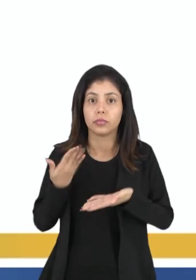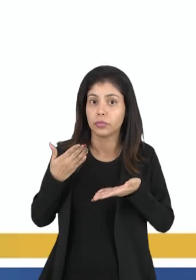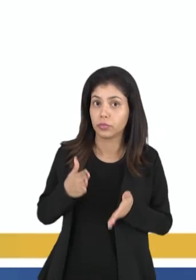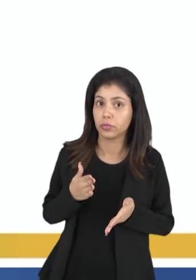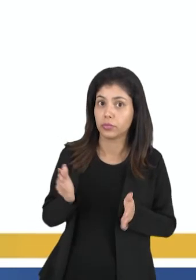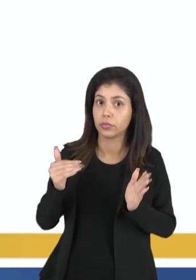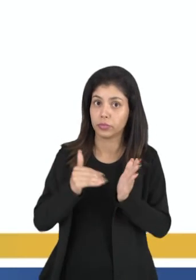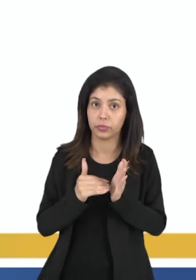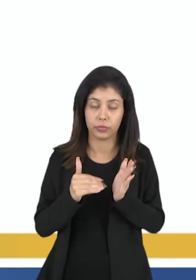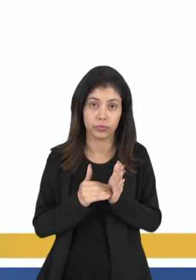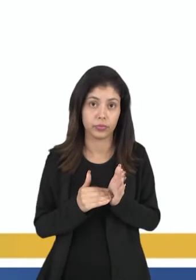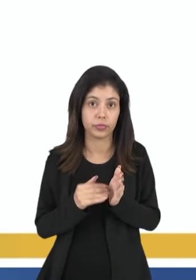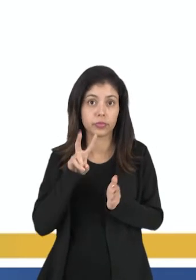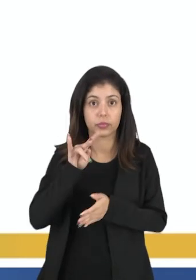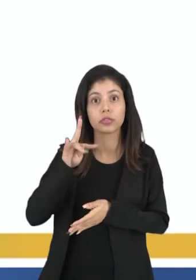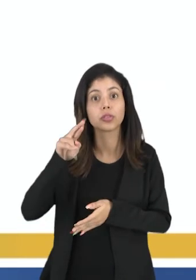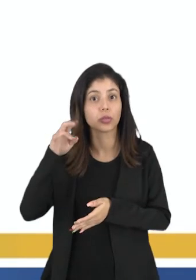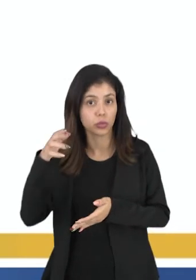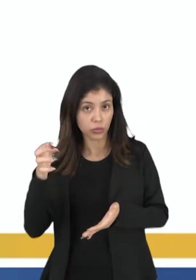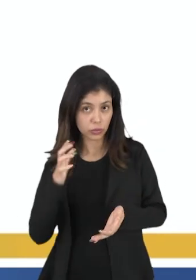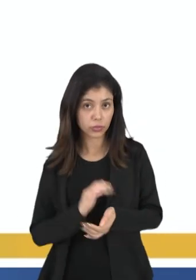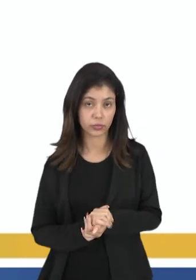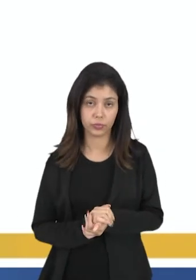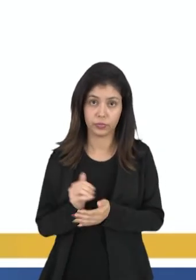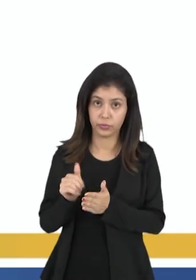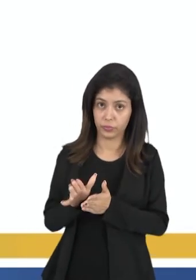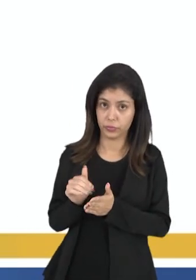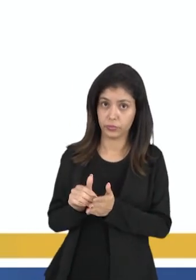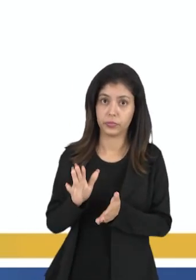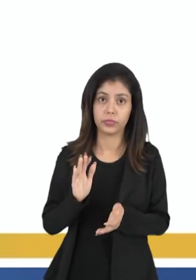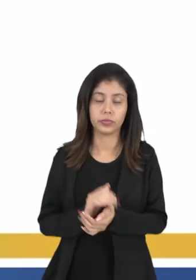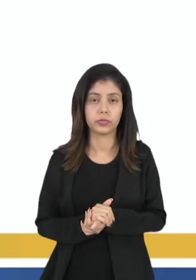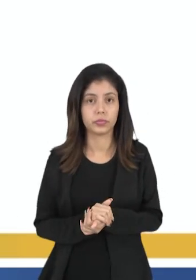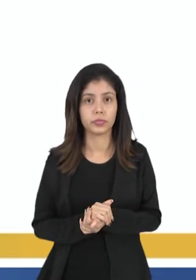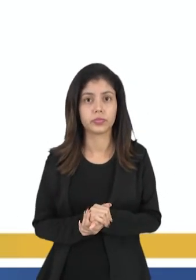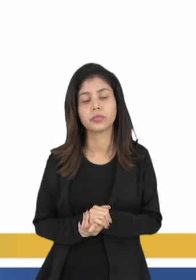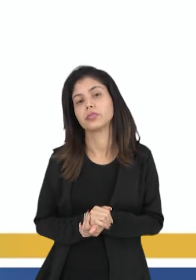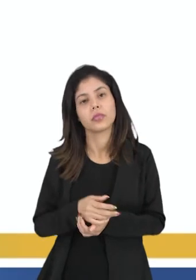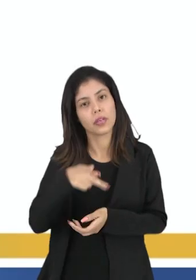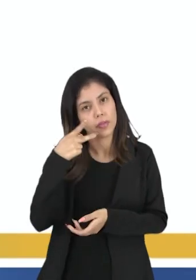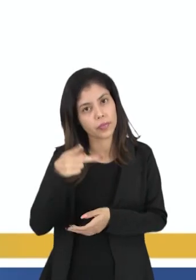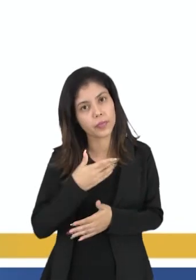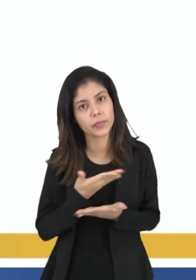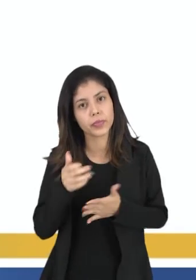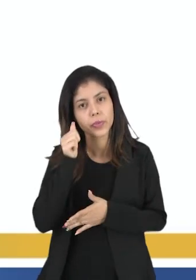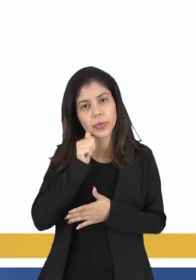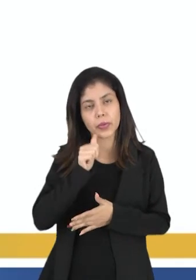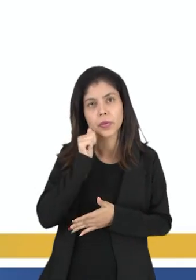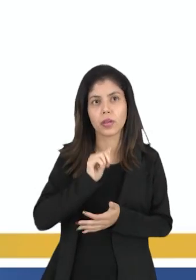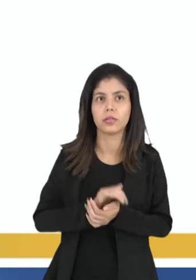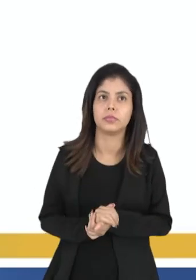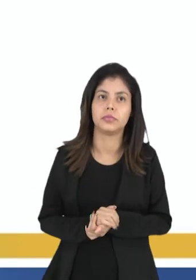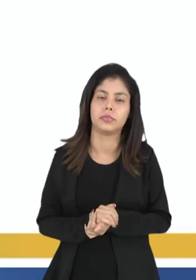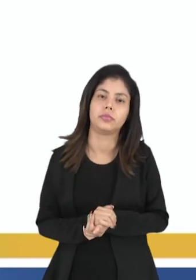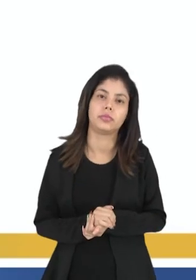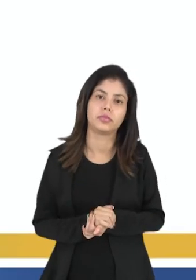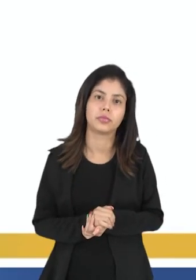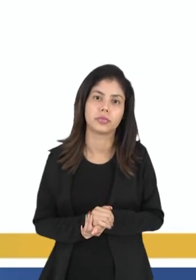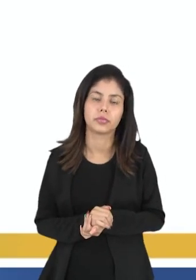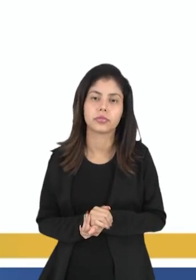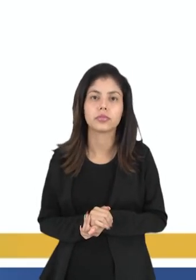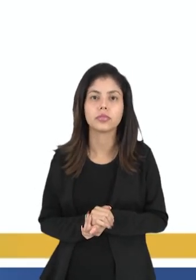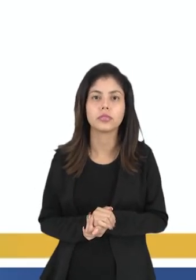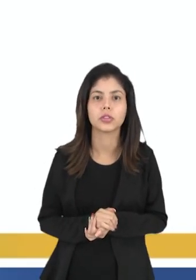ele tem que ser um homem. E aí ele vai descartar as mulheres, vai dizer que as mulheres só vivem por lá, elas não podem,